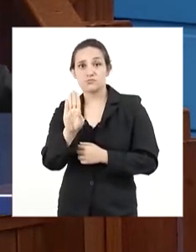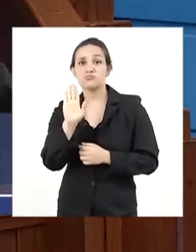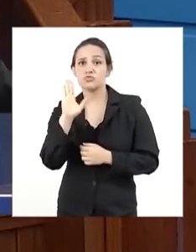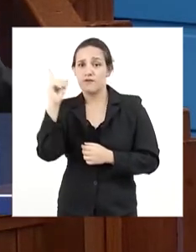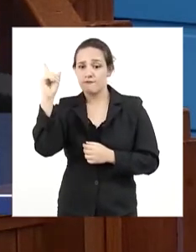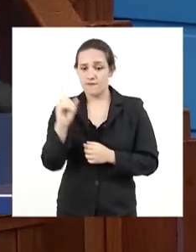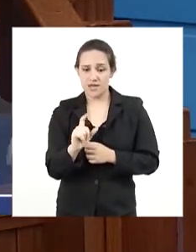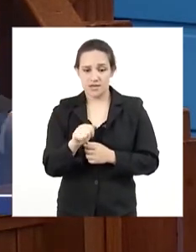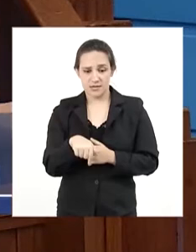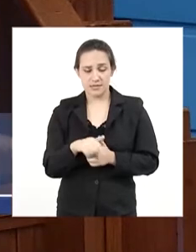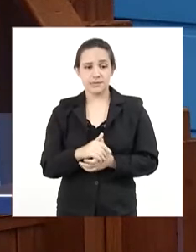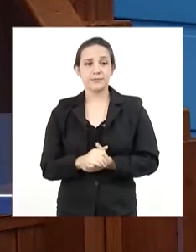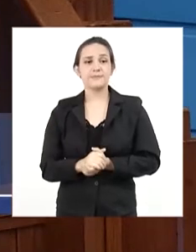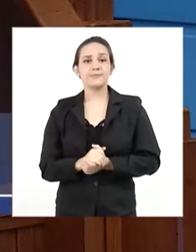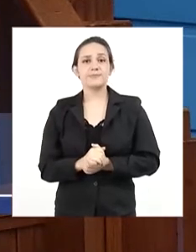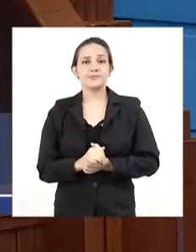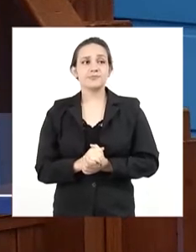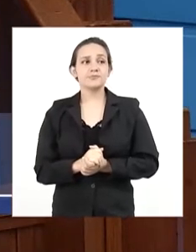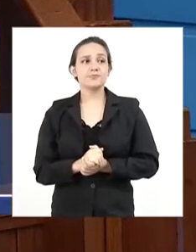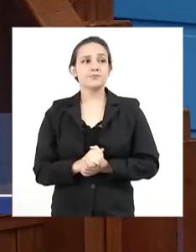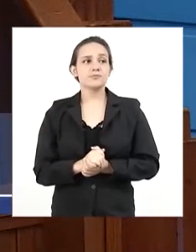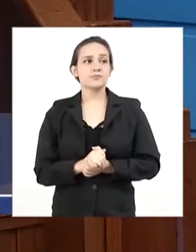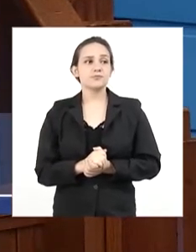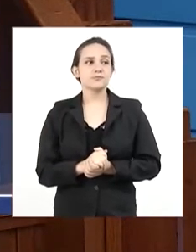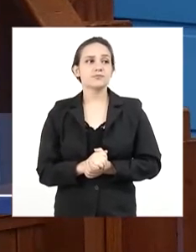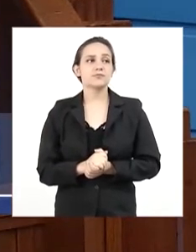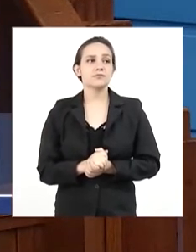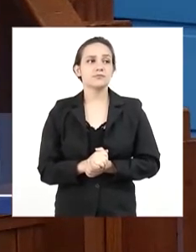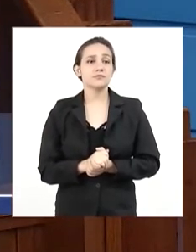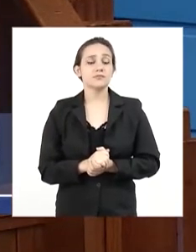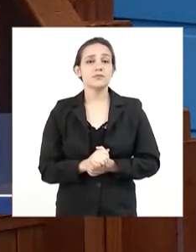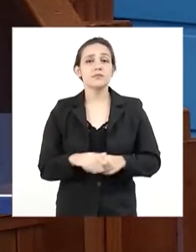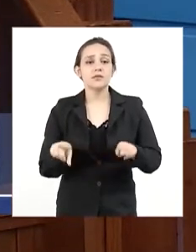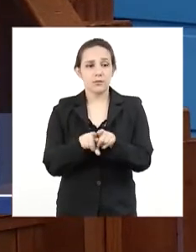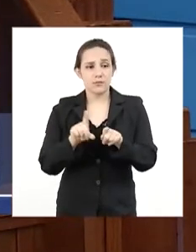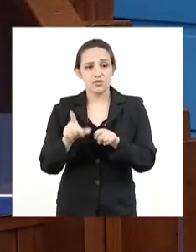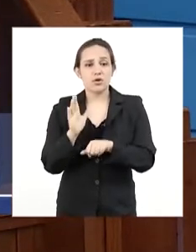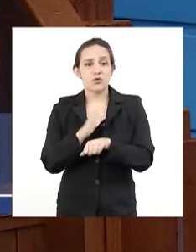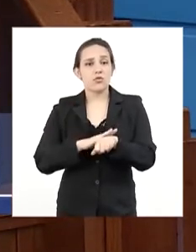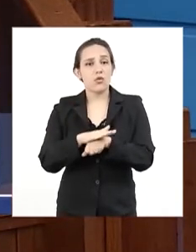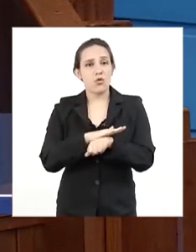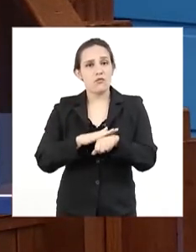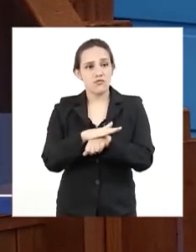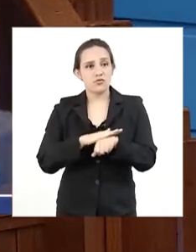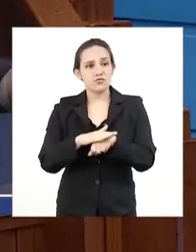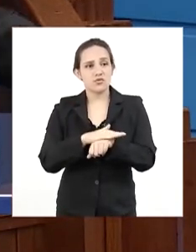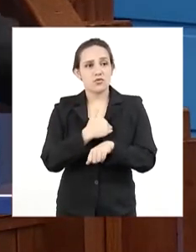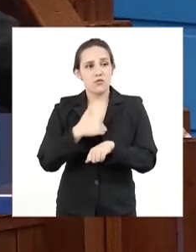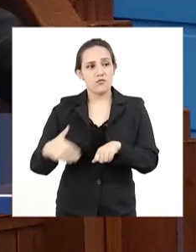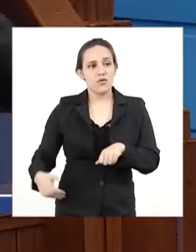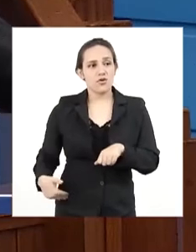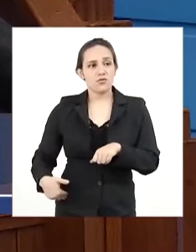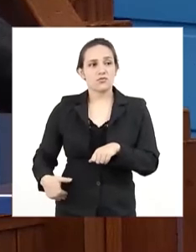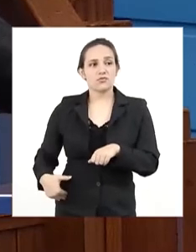de Leis e que esteve também com o governador Reinaldo Azambuja nesse mês de